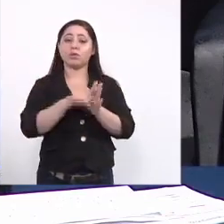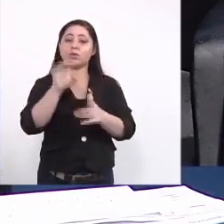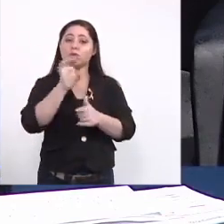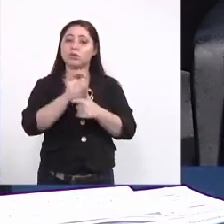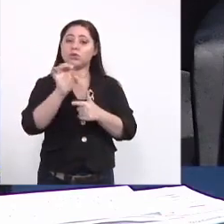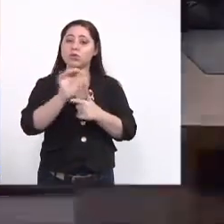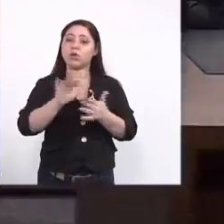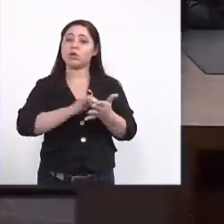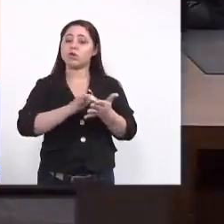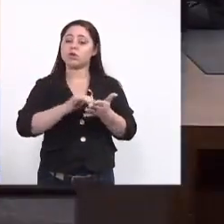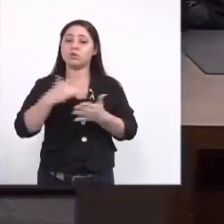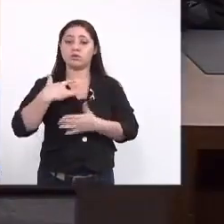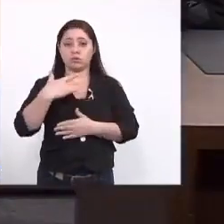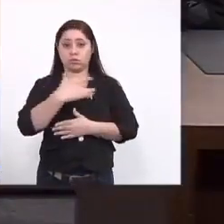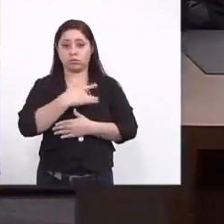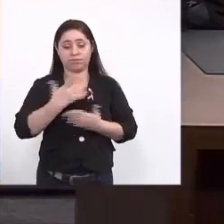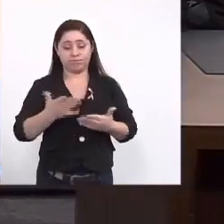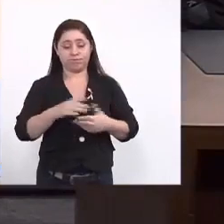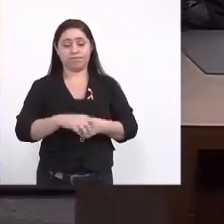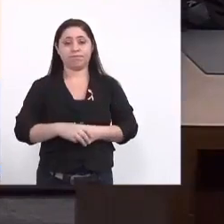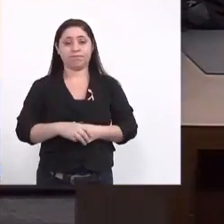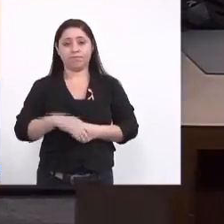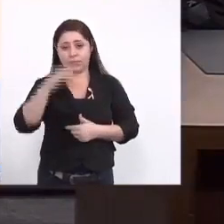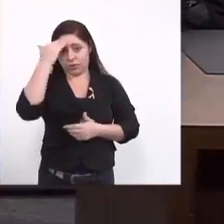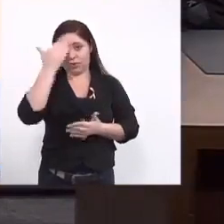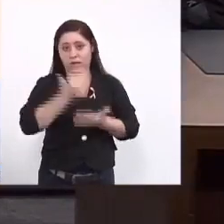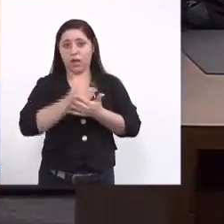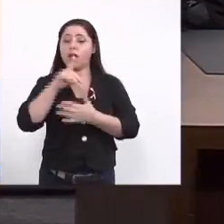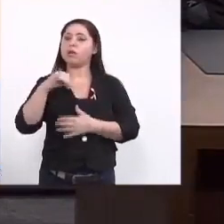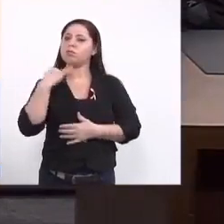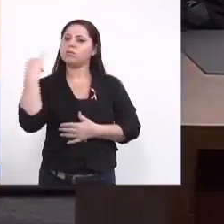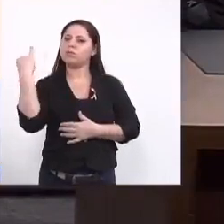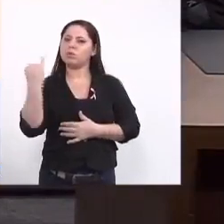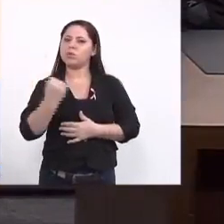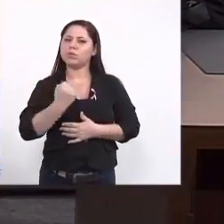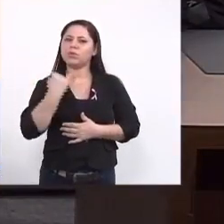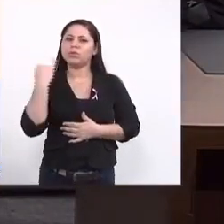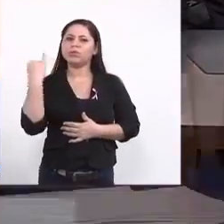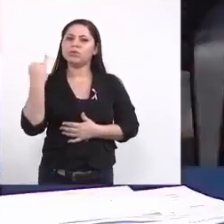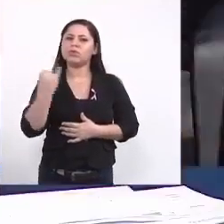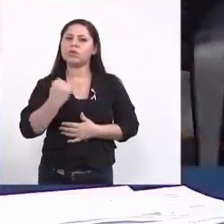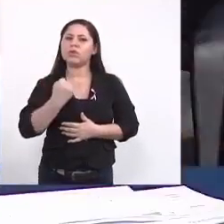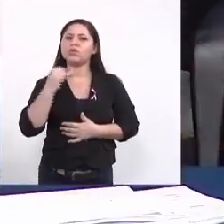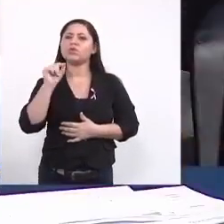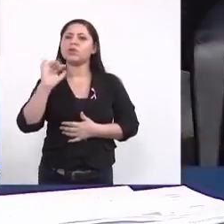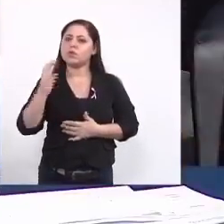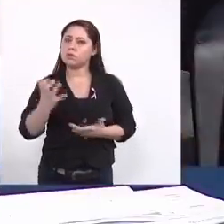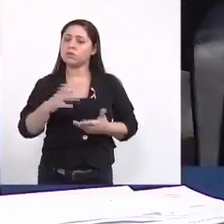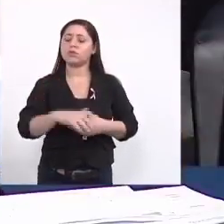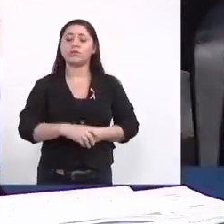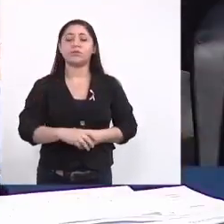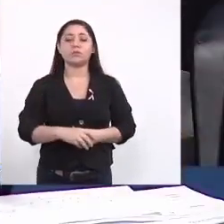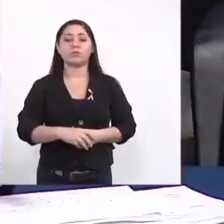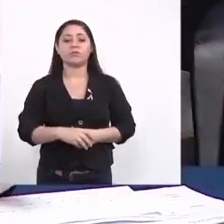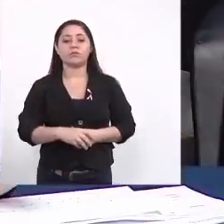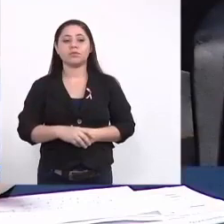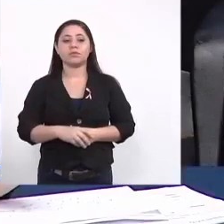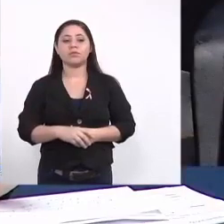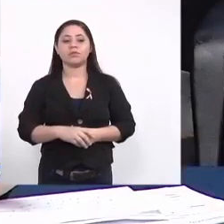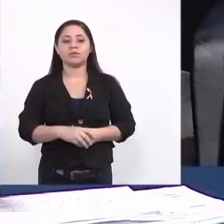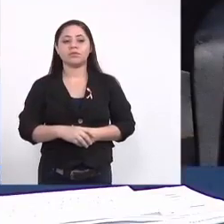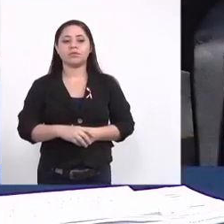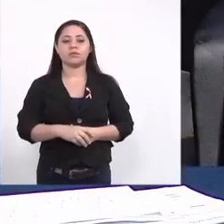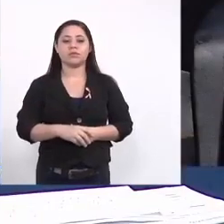Estadual eu acredito que é de suma importância essa situação agora nós